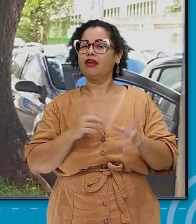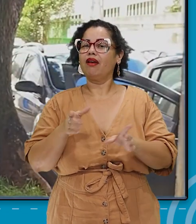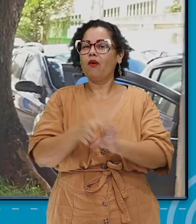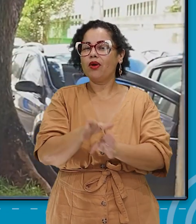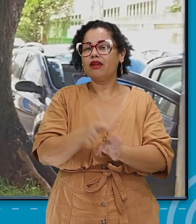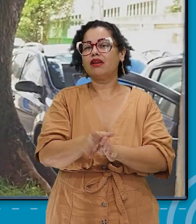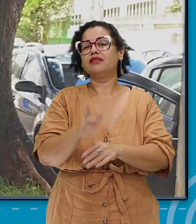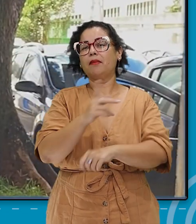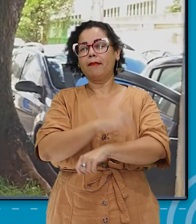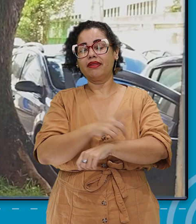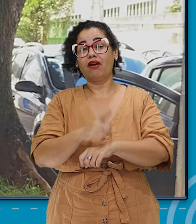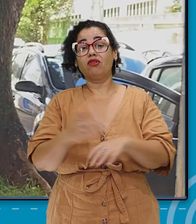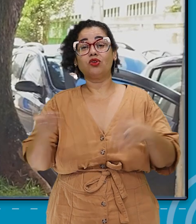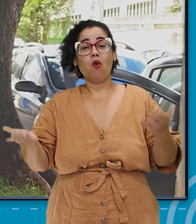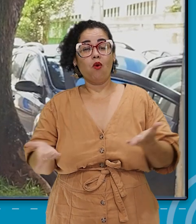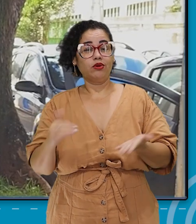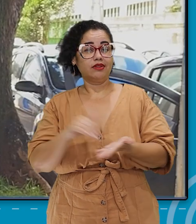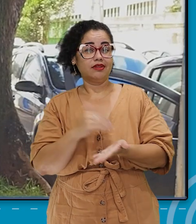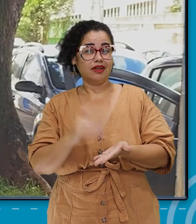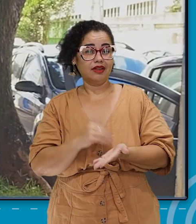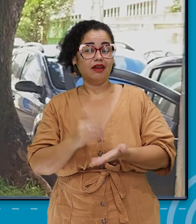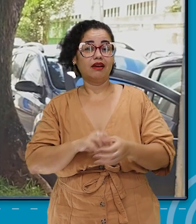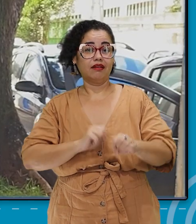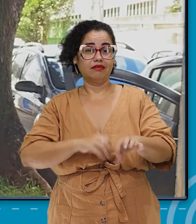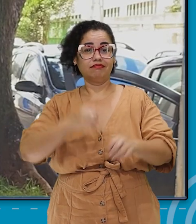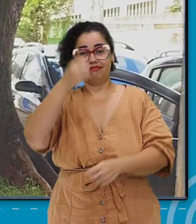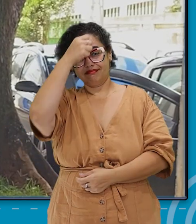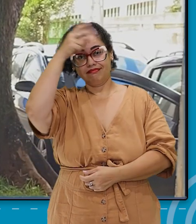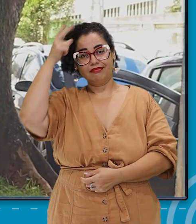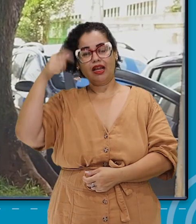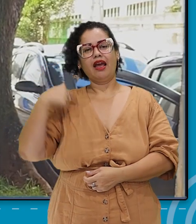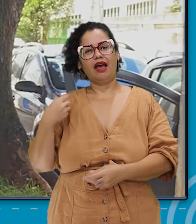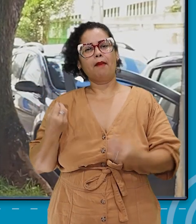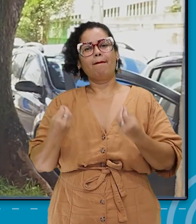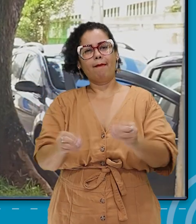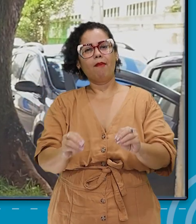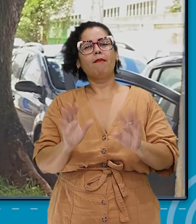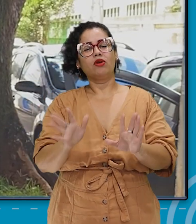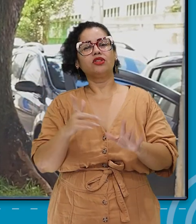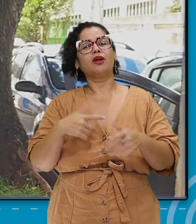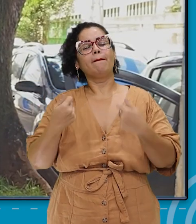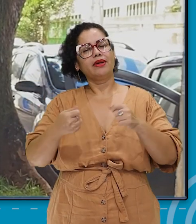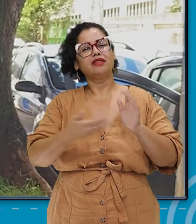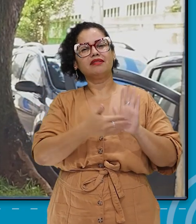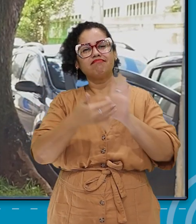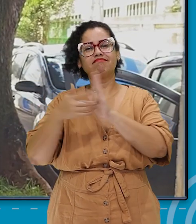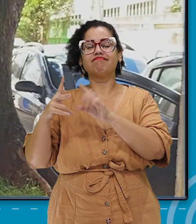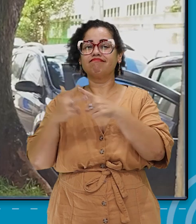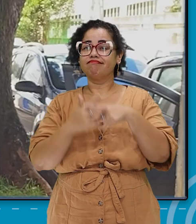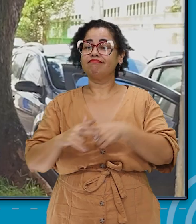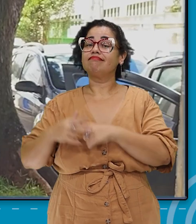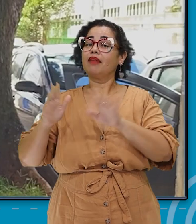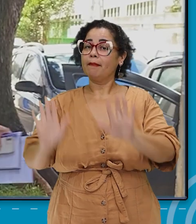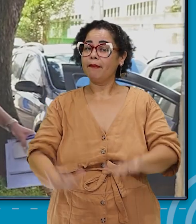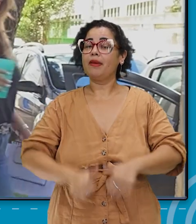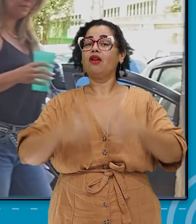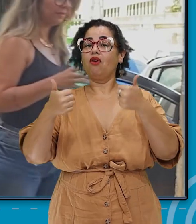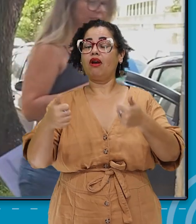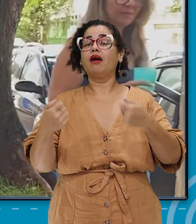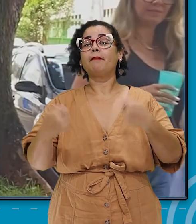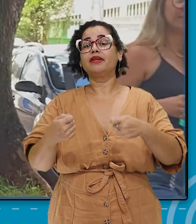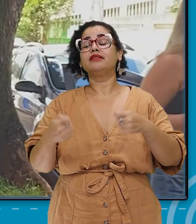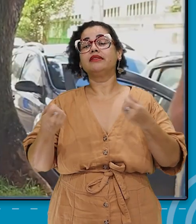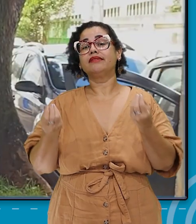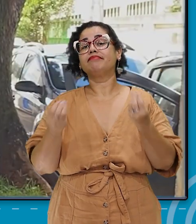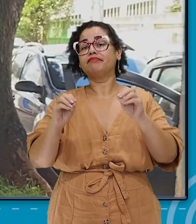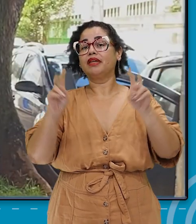próprias orientações pedagógicas, hoje, na Secretaria Municipal de Educação, ela traz essa perspectiva de desconstruir e reduzir as